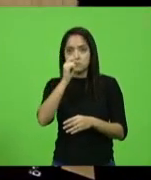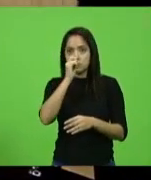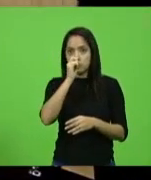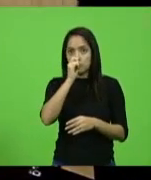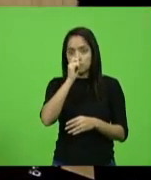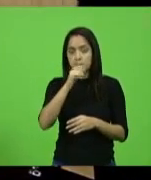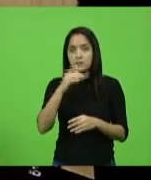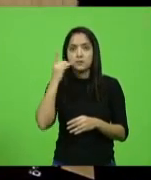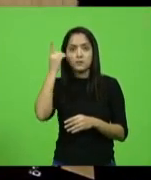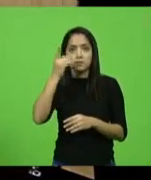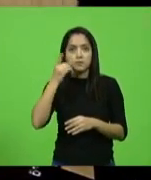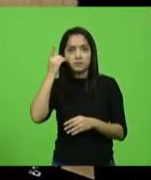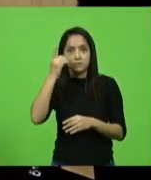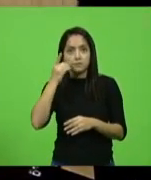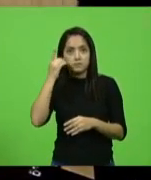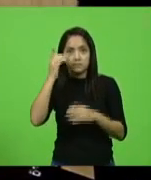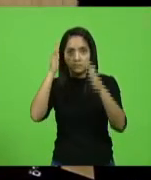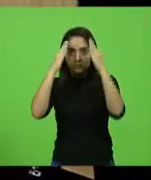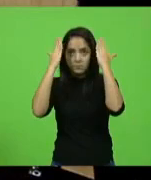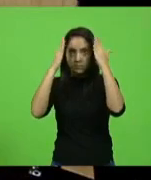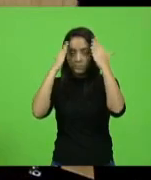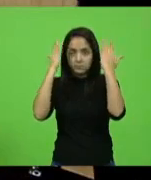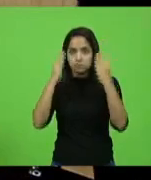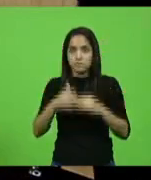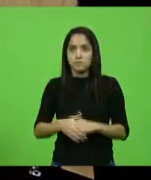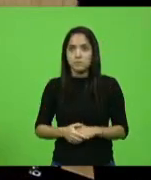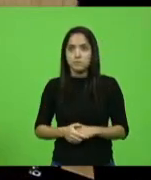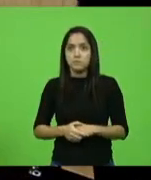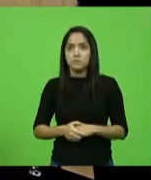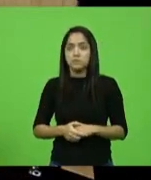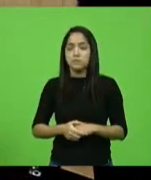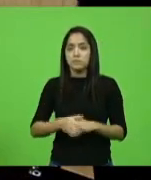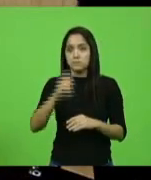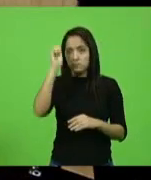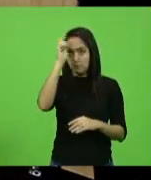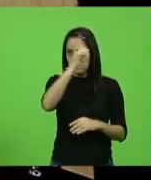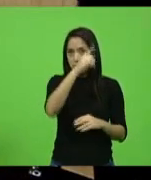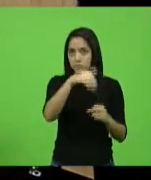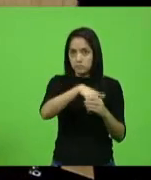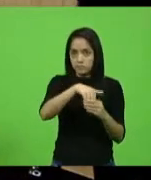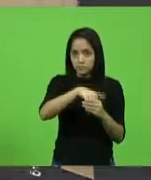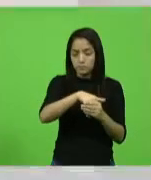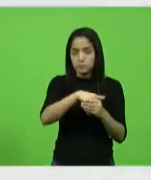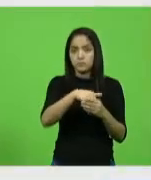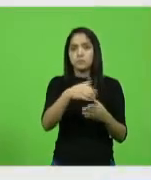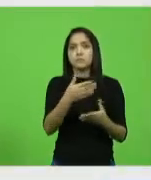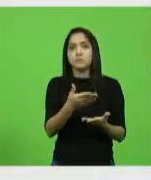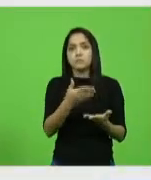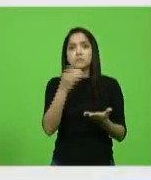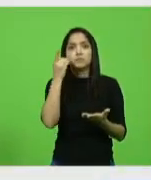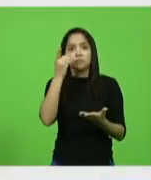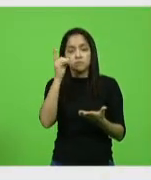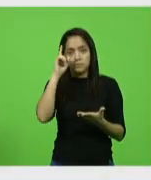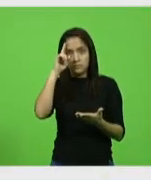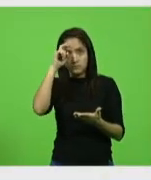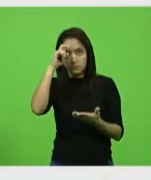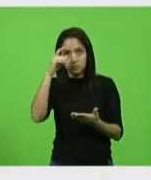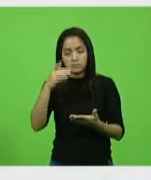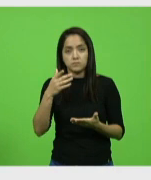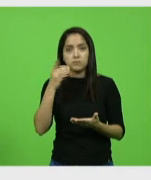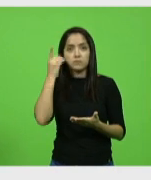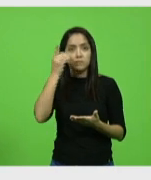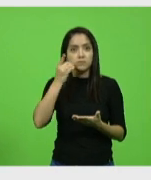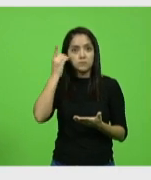e deputado Zé Milton. O deputado Altair Silva vota no deputado Marcos Vieira, no